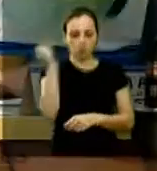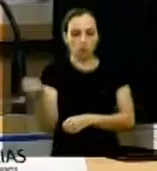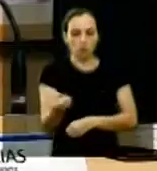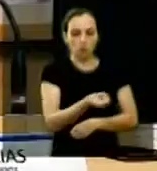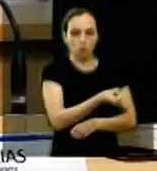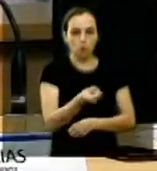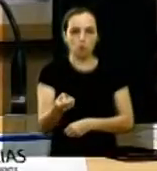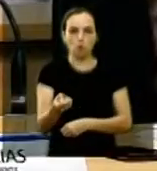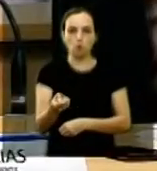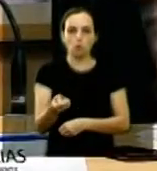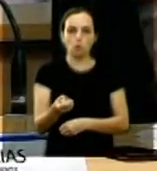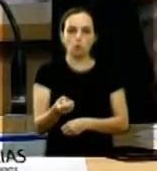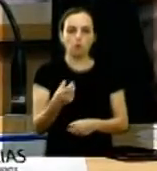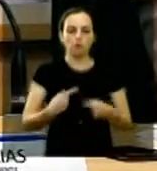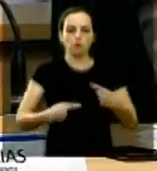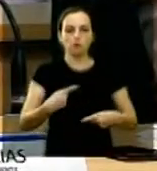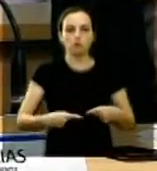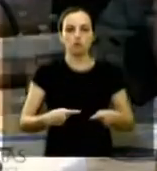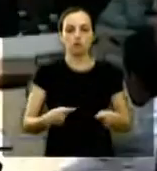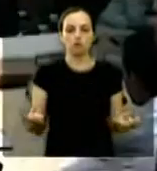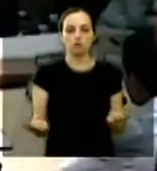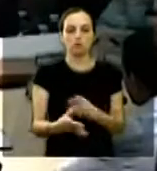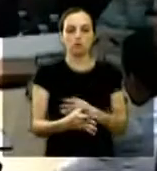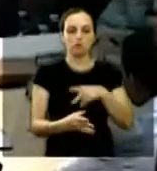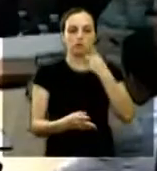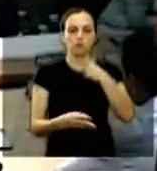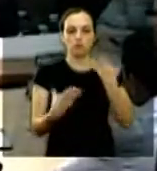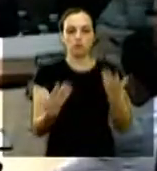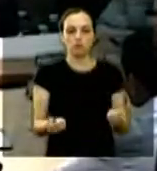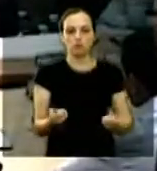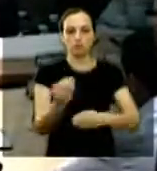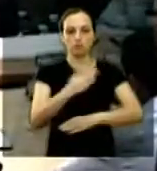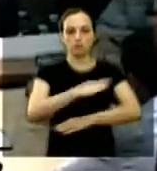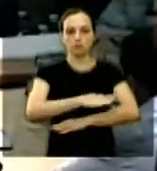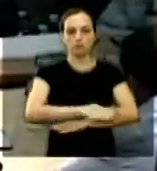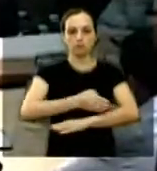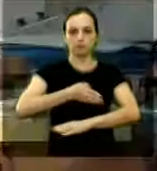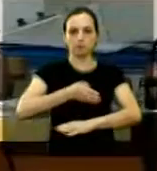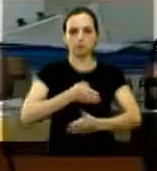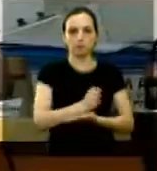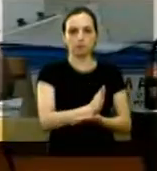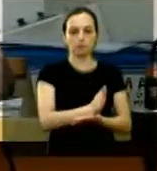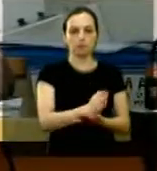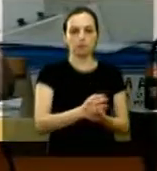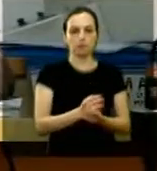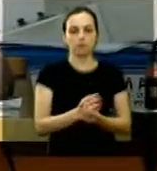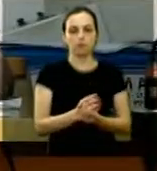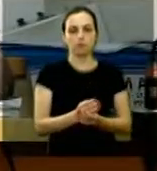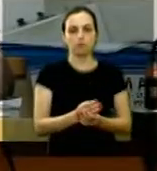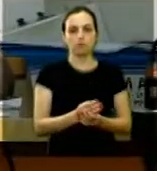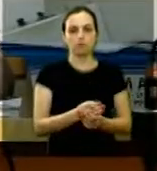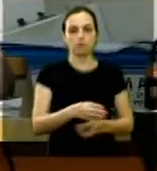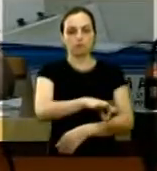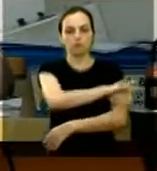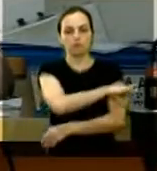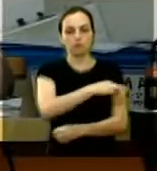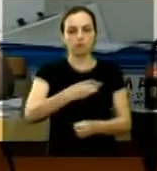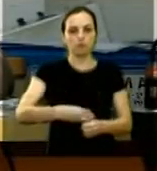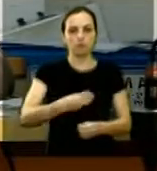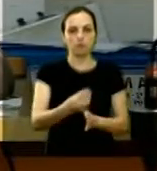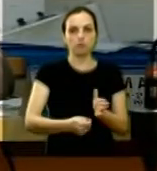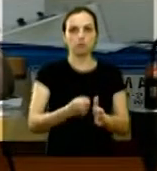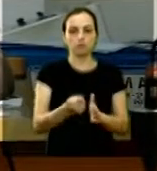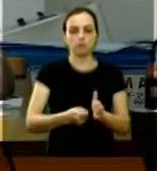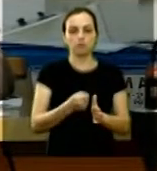providências Em discussão Cerrado da discussão Os senhores vereadores foram favoráveis à inclusão permaneçam como estão Aprovada a inclusão Interessado Prefeitura do município de Araraquara